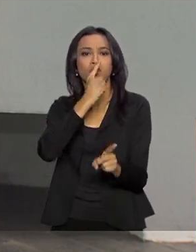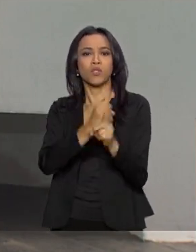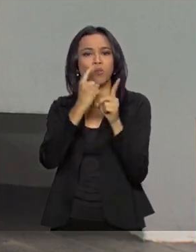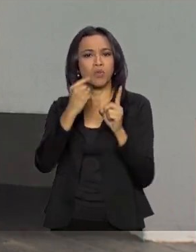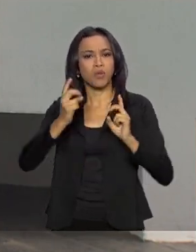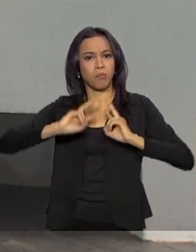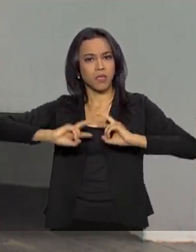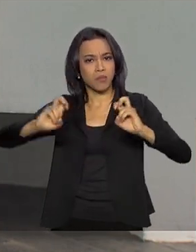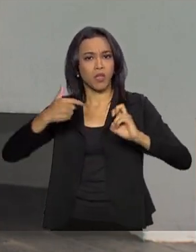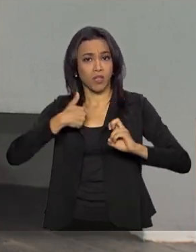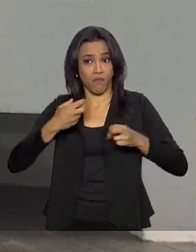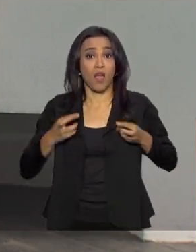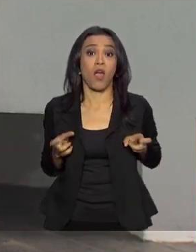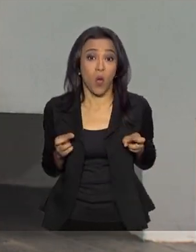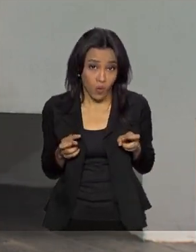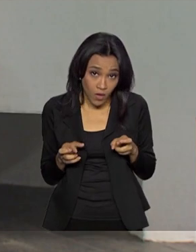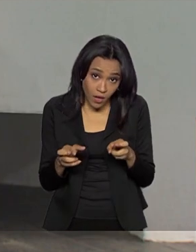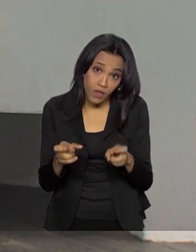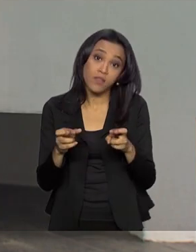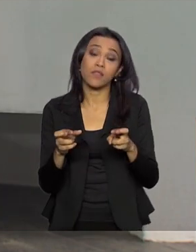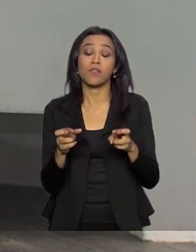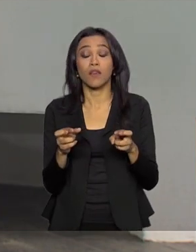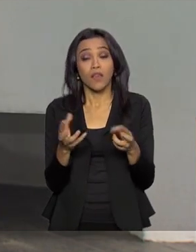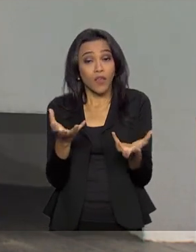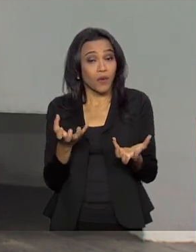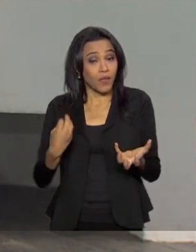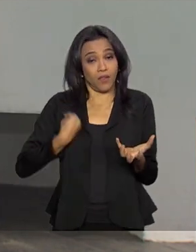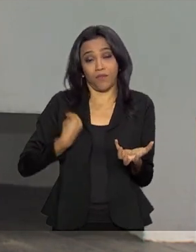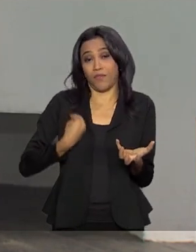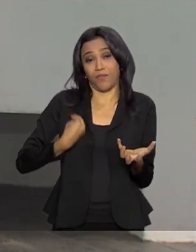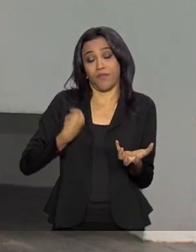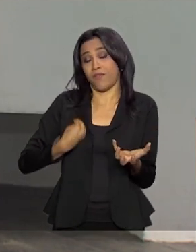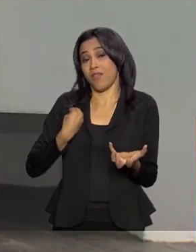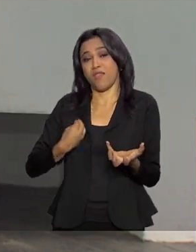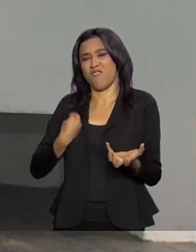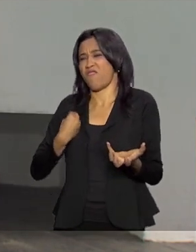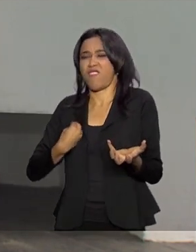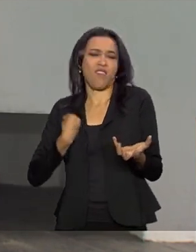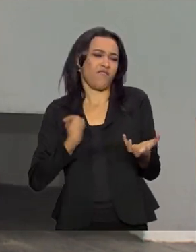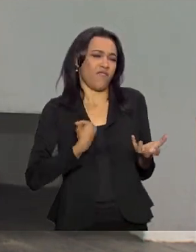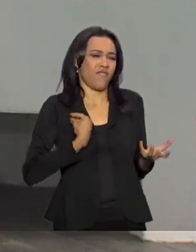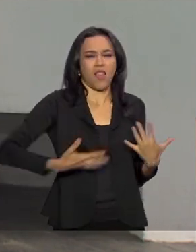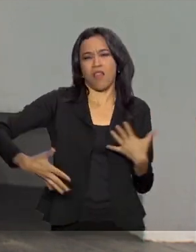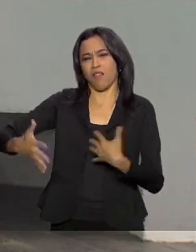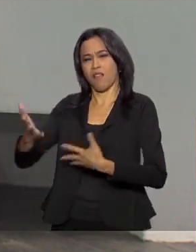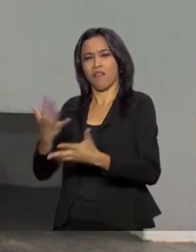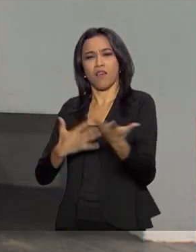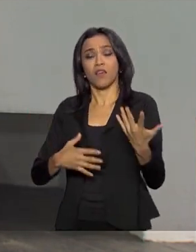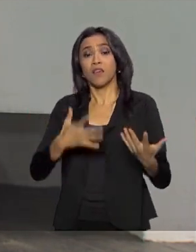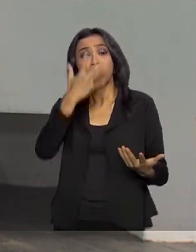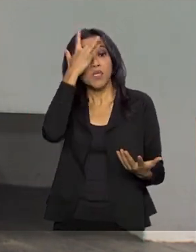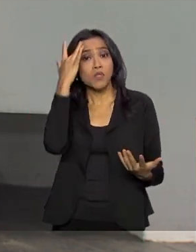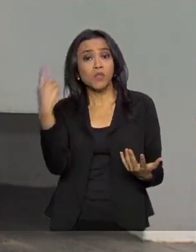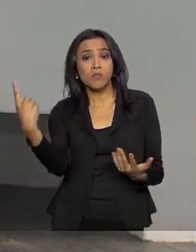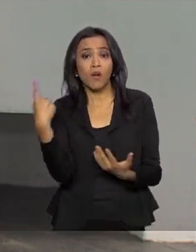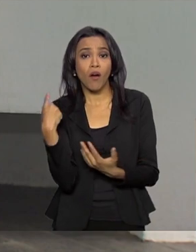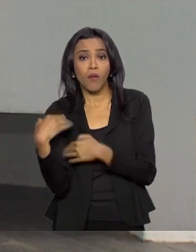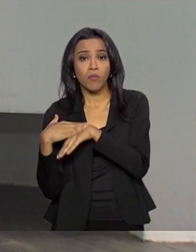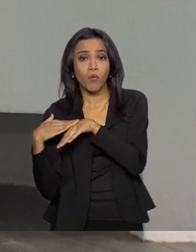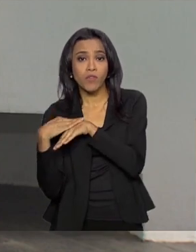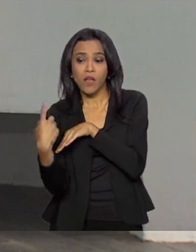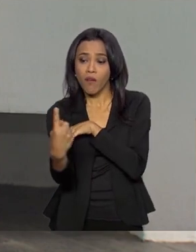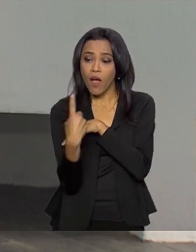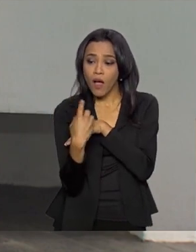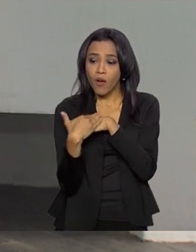com câncer, que eu estava querendo viver a vida enquanto podia, né? O que tinha de gente que vinha me falar que